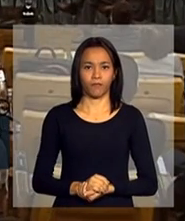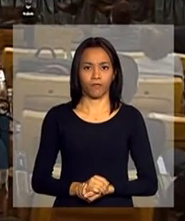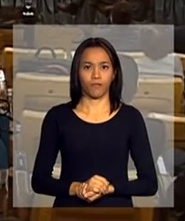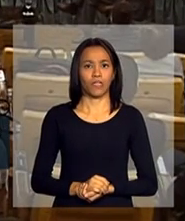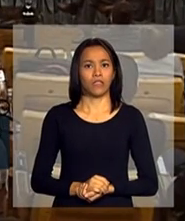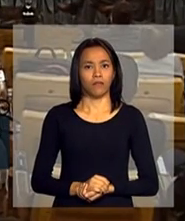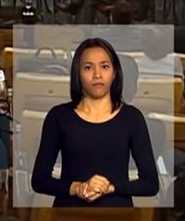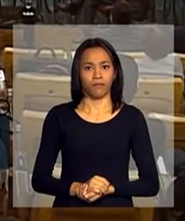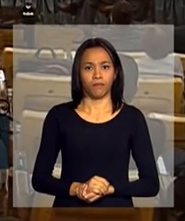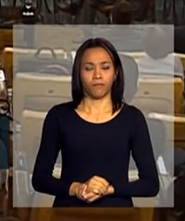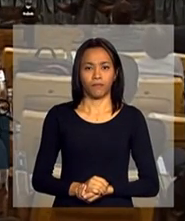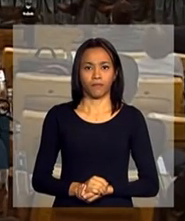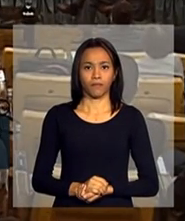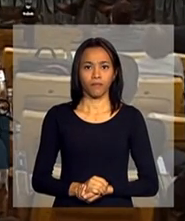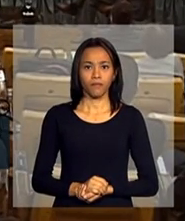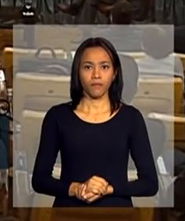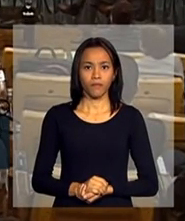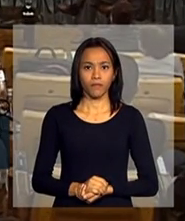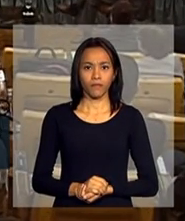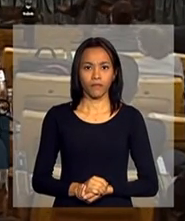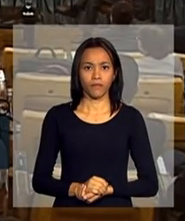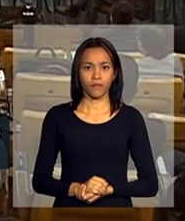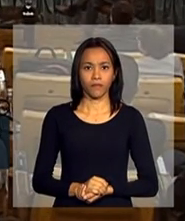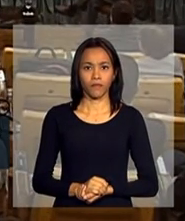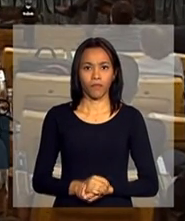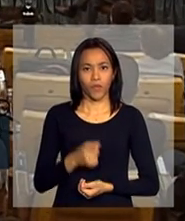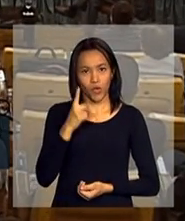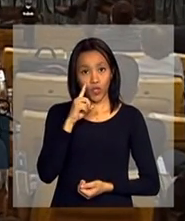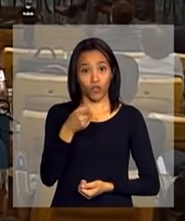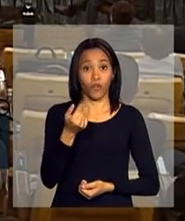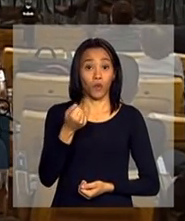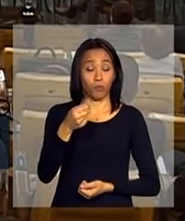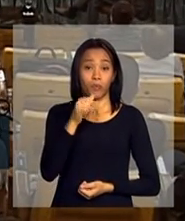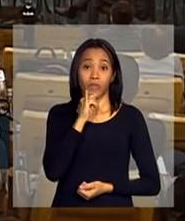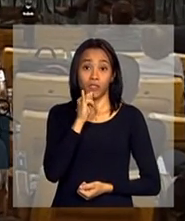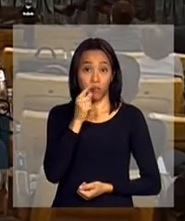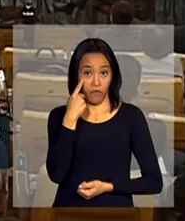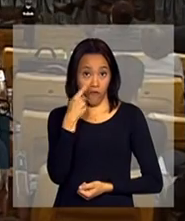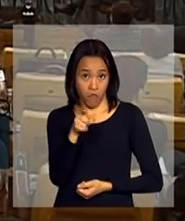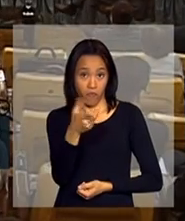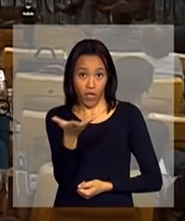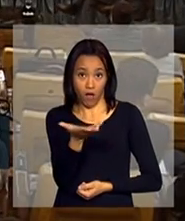Trabalha menos. Deixa eu ver o meu Rio de Janeiro aqui para